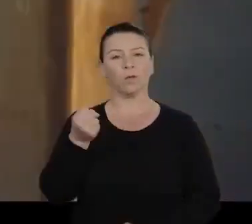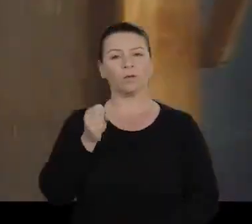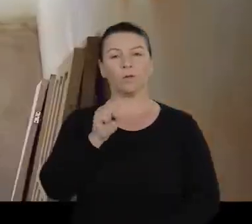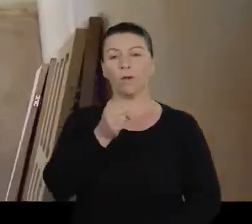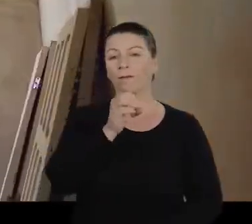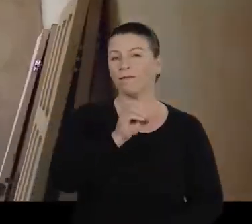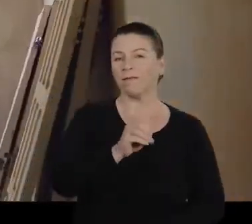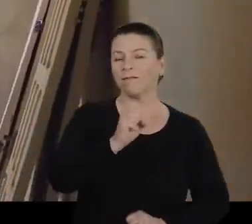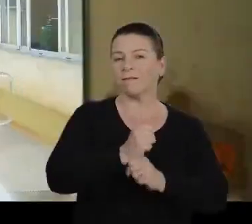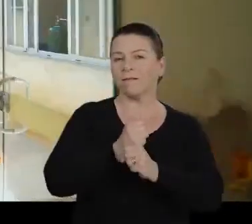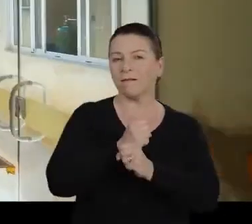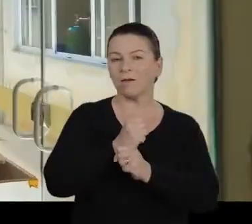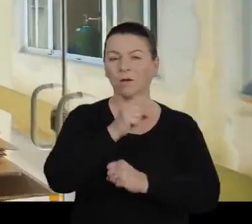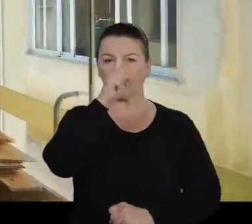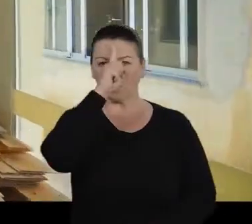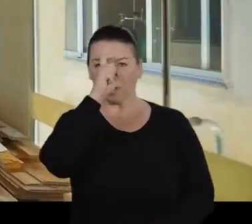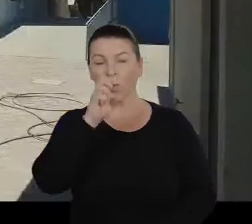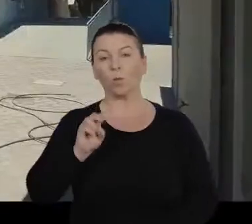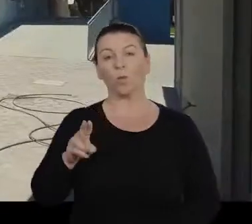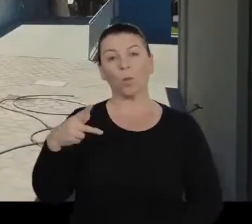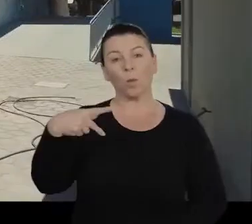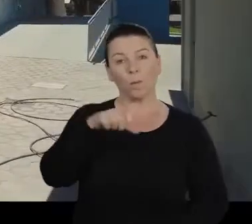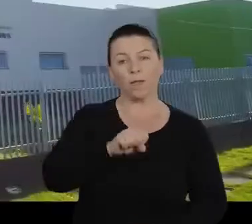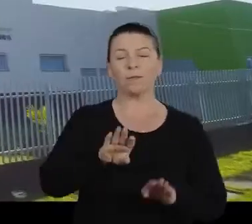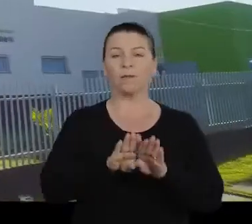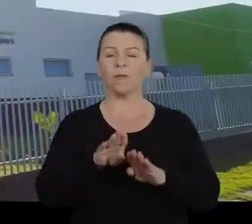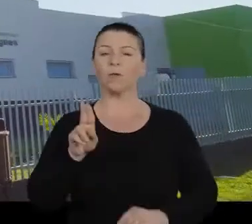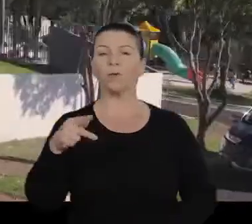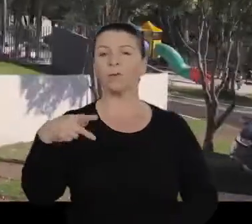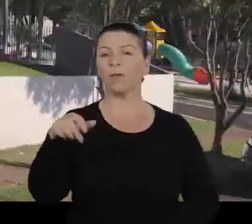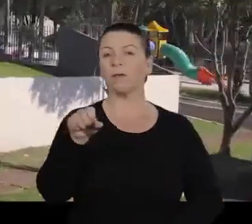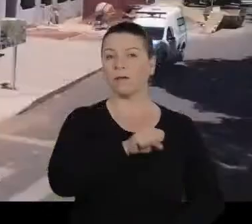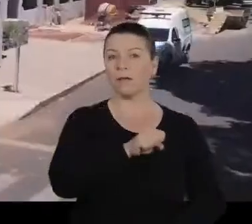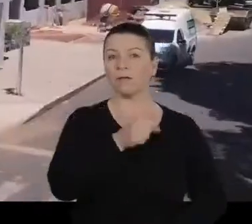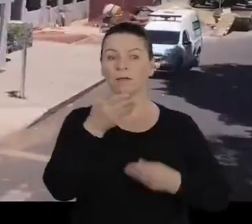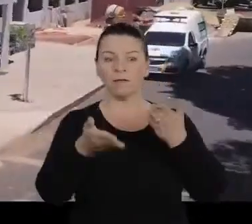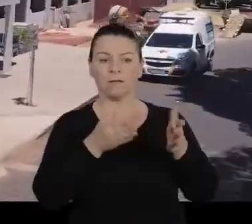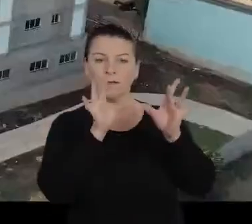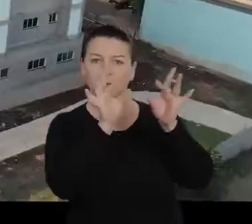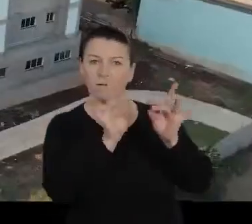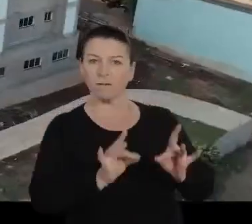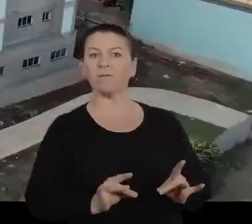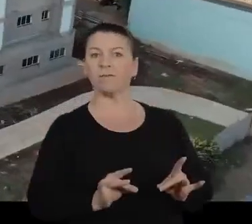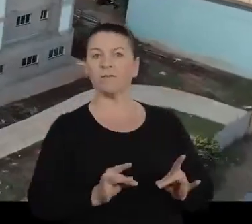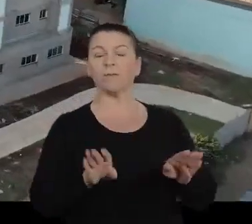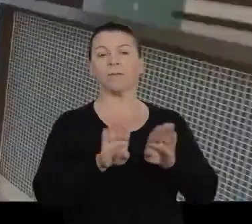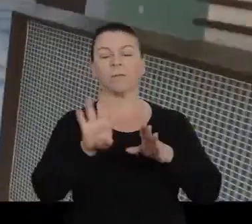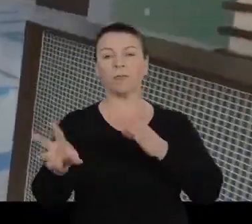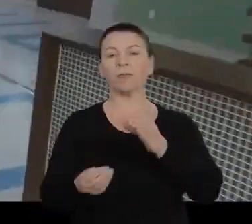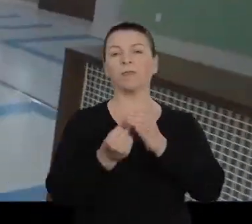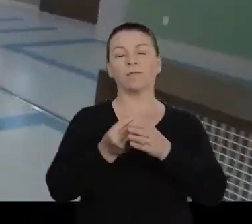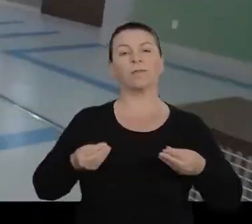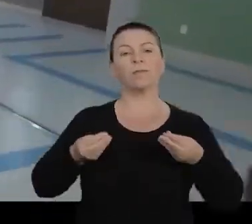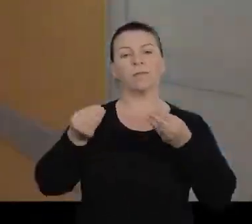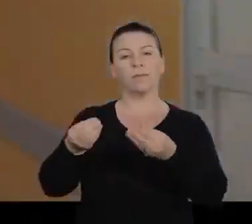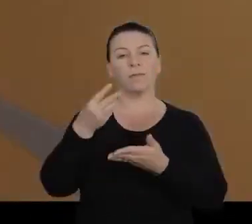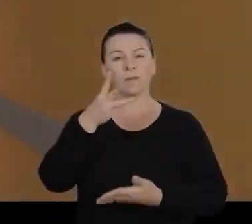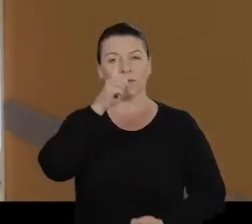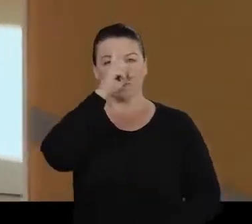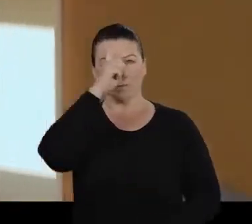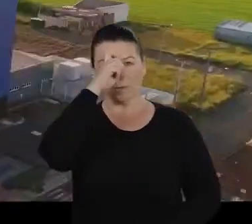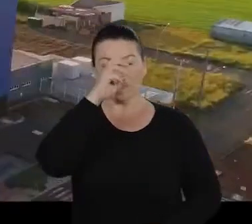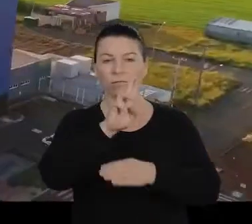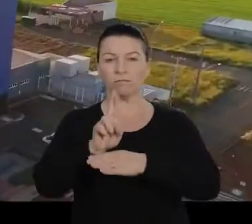oitocentas e oitenta obras em hospitais, UPAs, UBSs e clínicas especializadas. Incluindo a